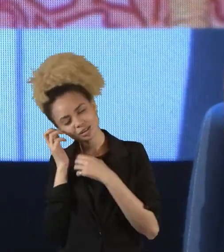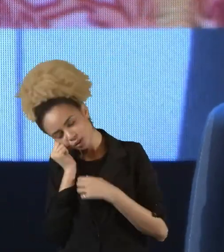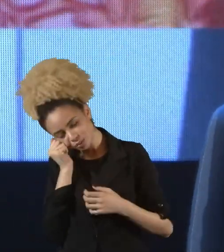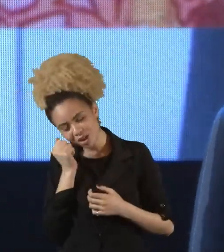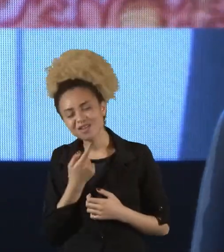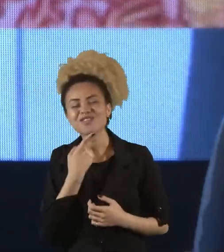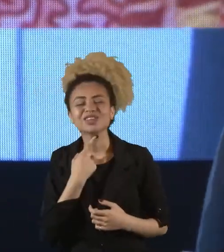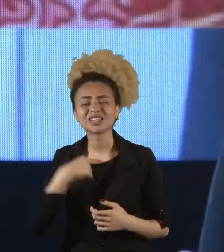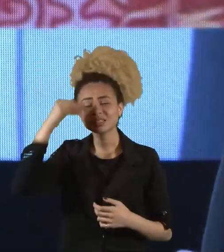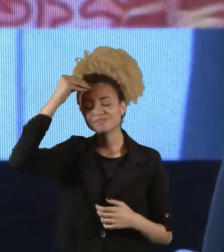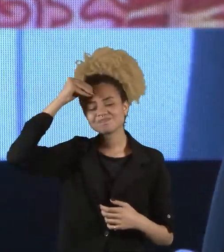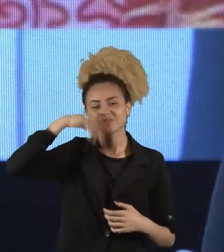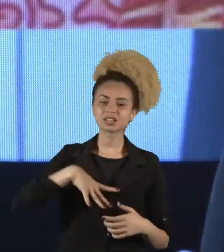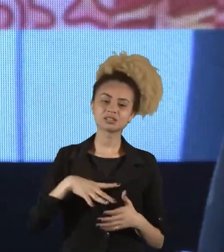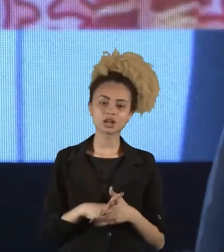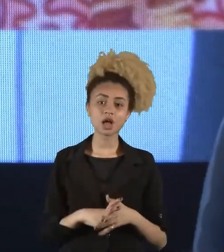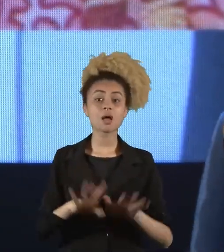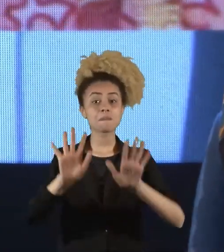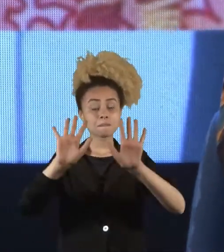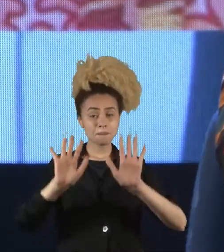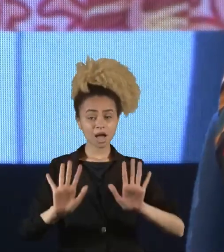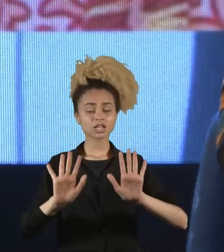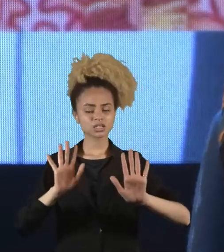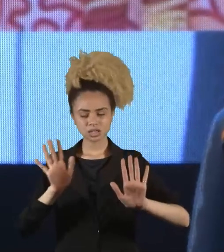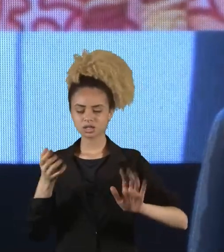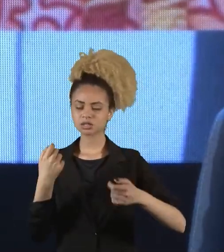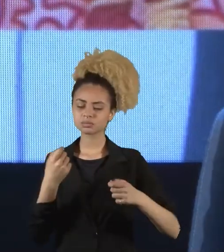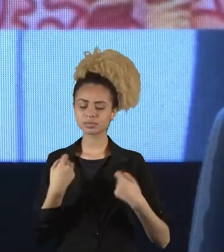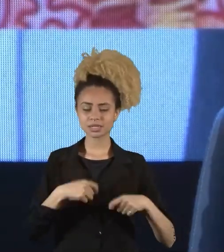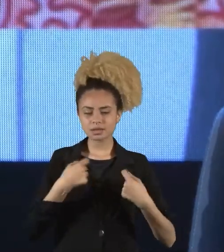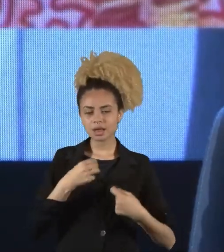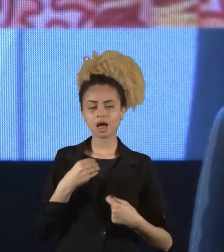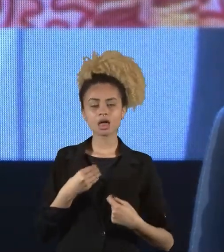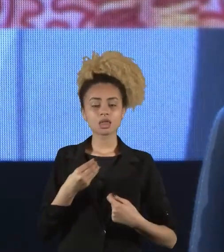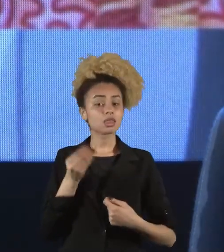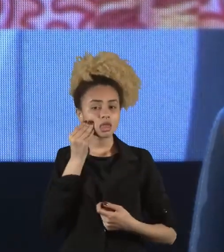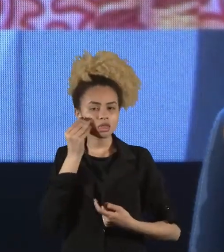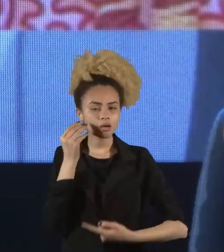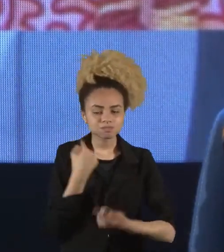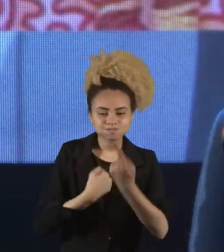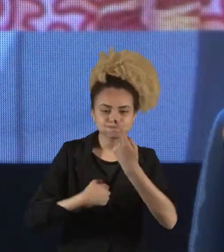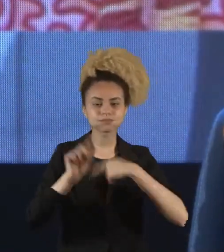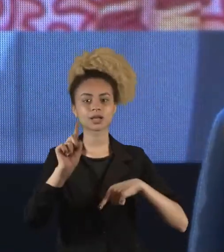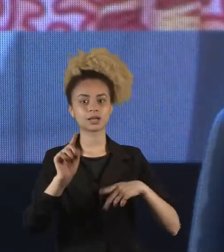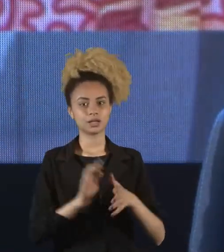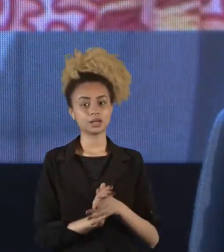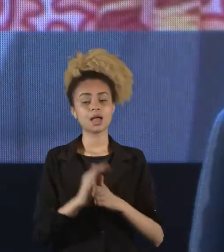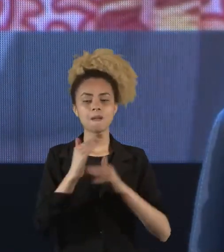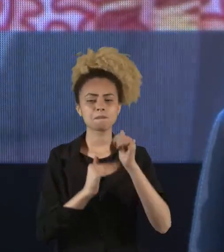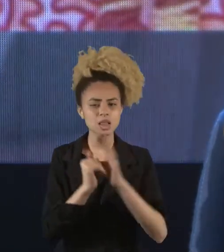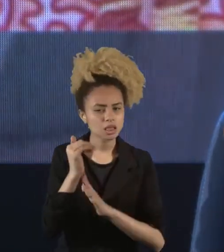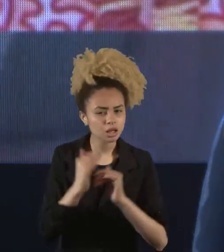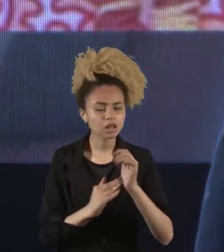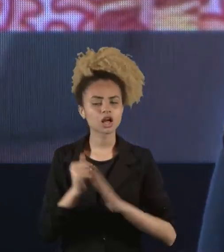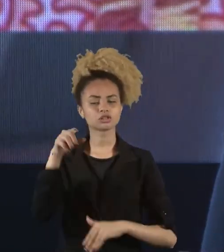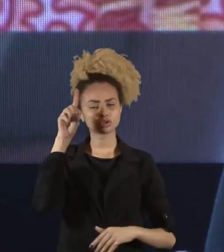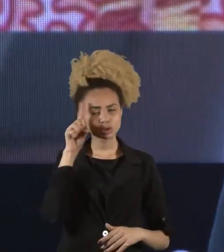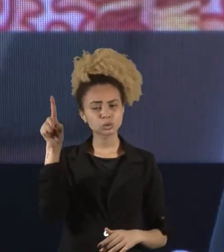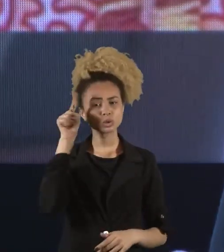E é nesse momento que a resiliência encontra uma segunda habilidade. e é a estabilidade diariamente